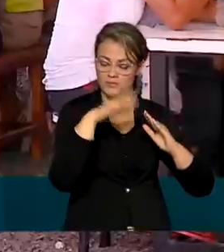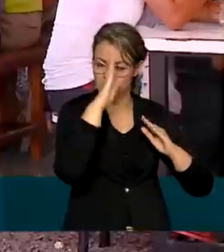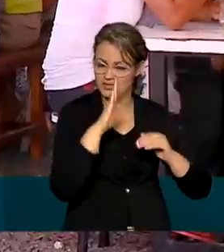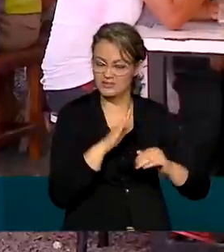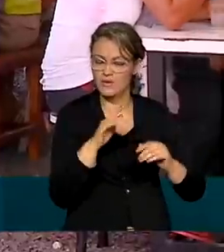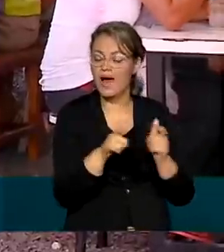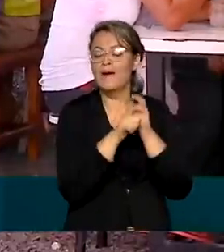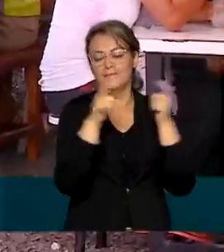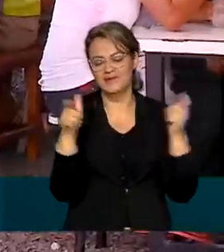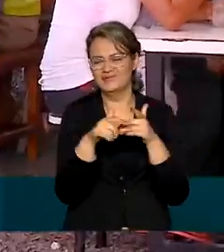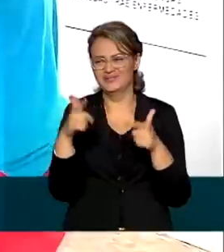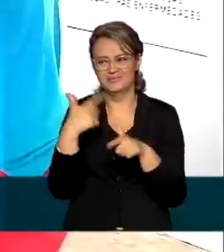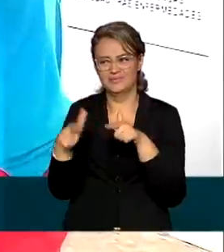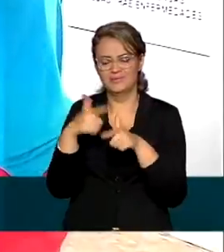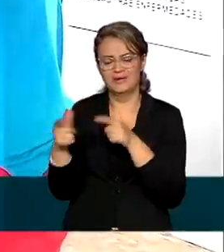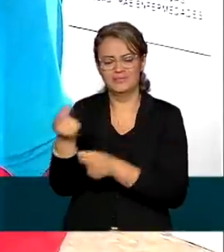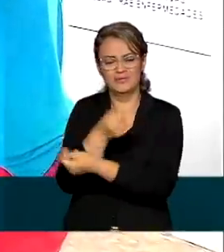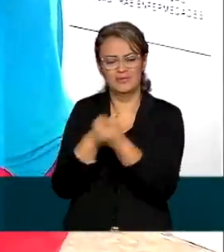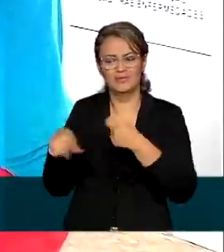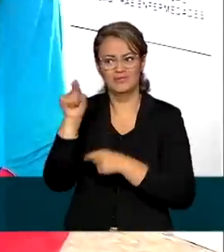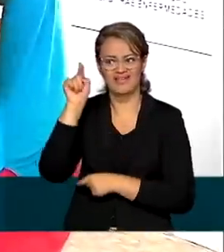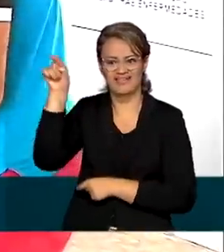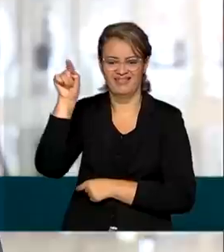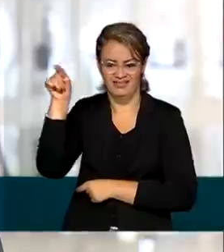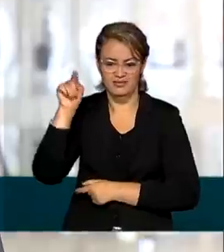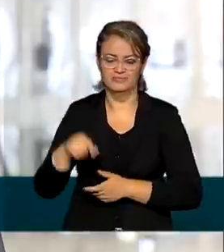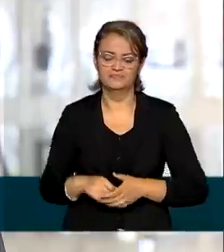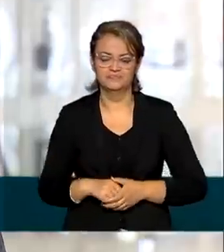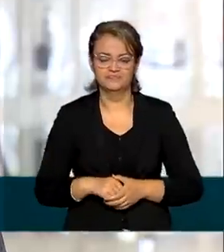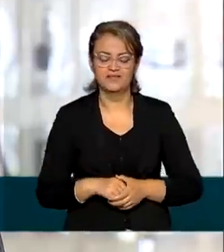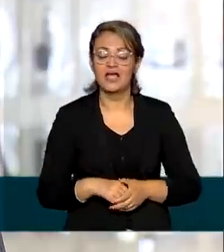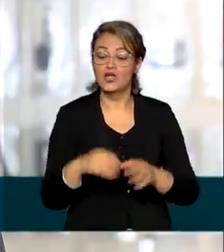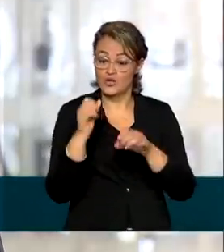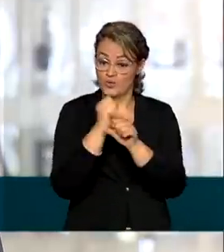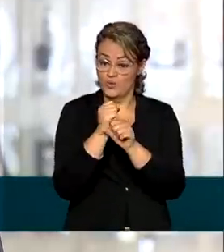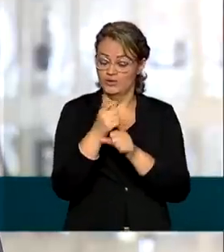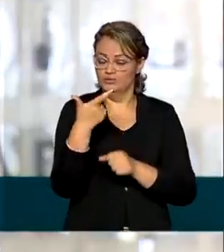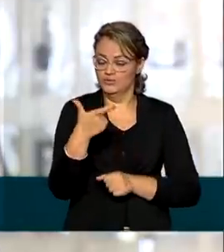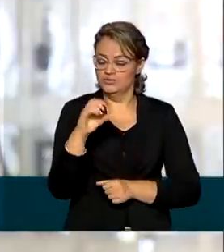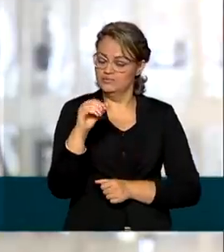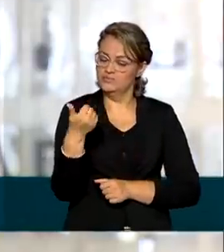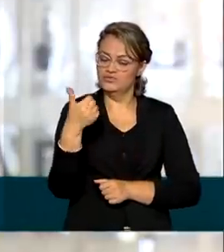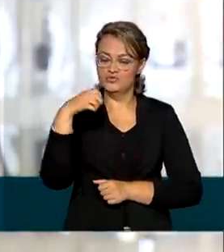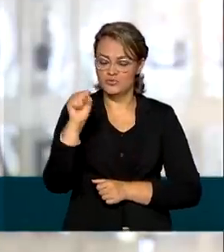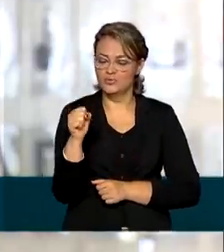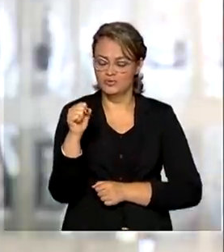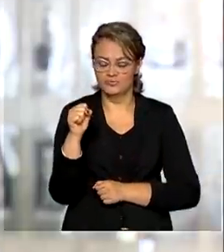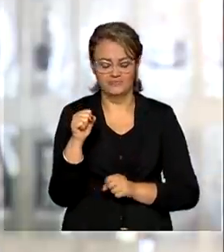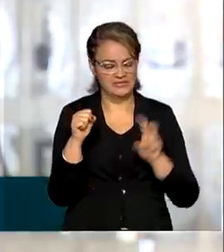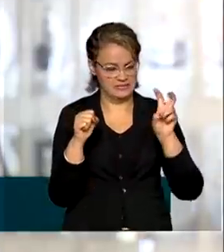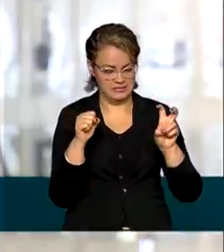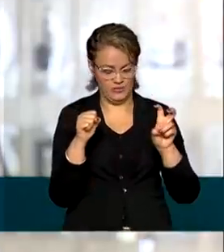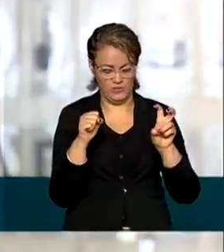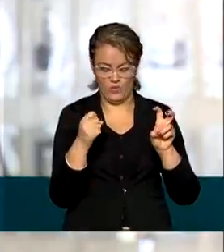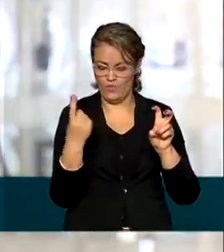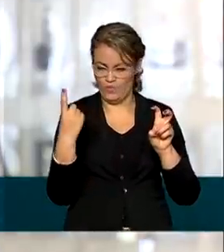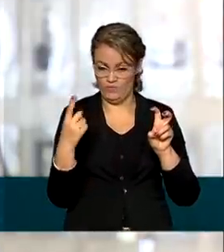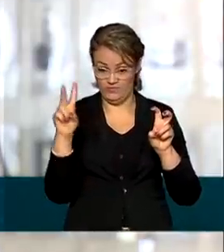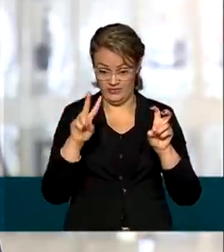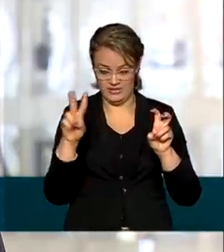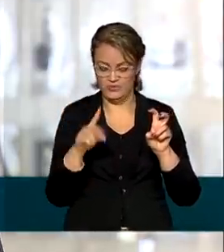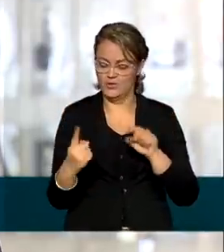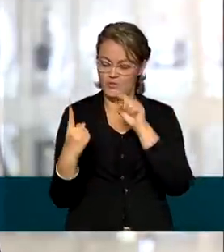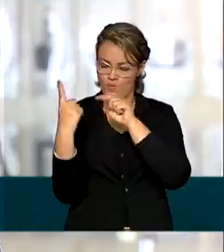parte devido à crise econômica e social no país de origem. Desde 2018, um a cada cinco desses venezuelanos